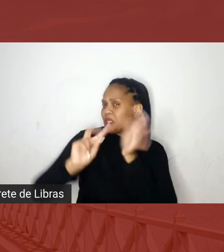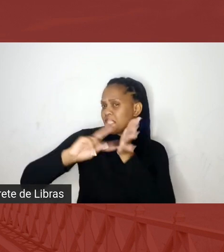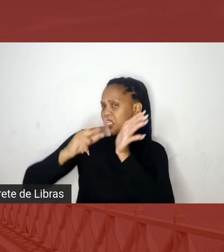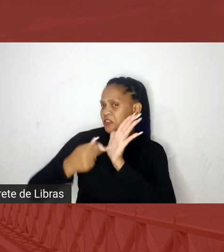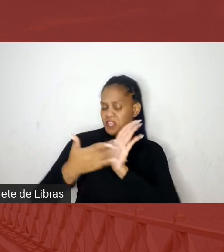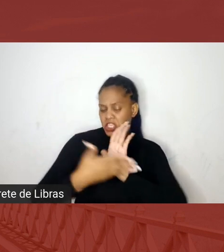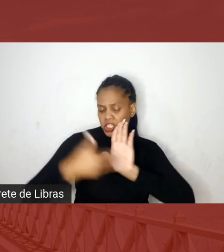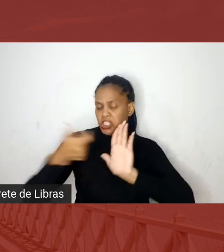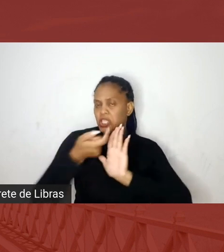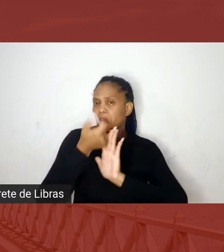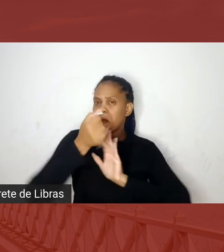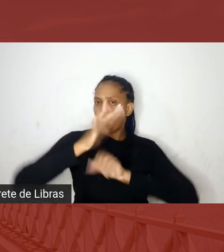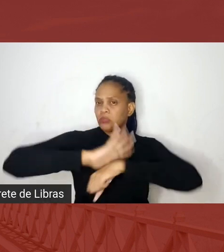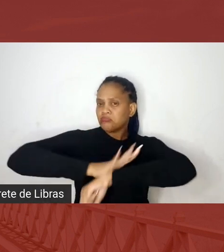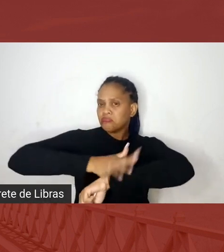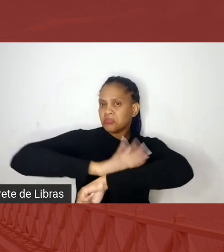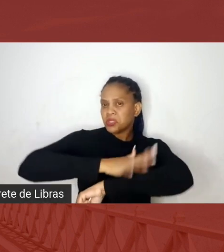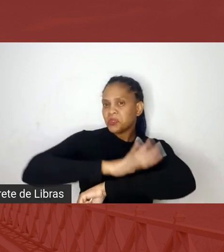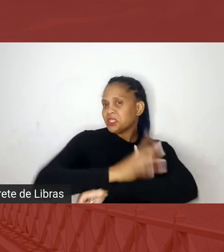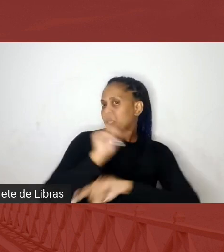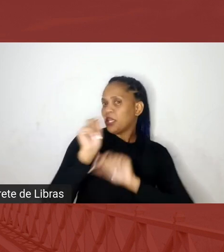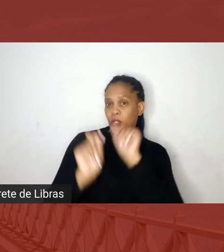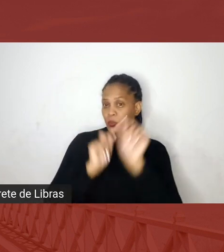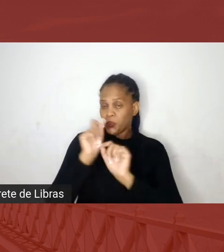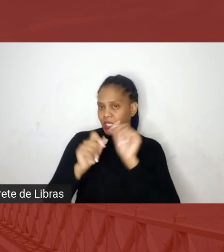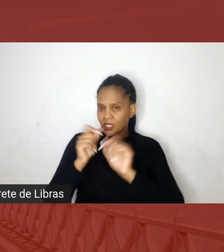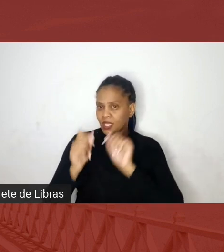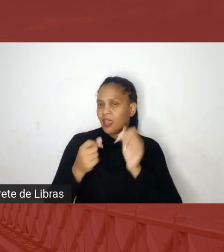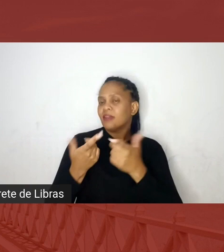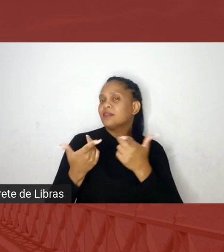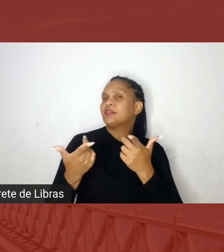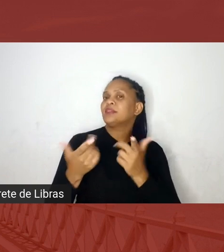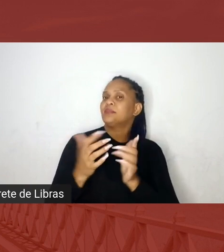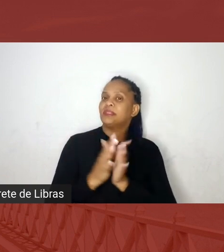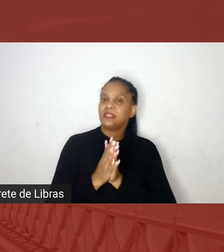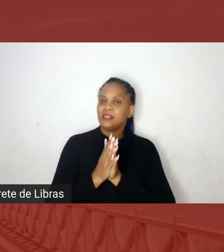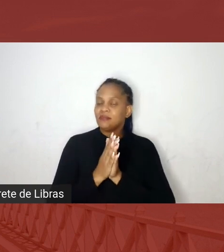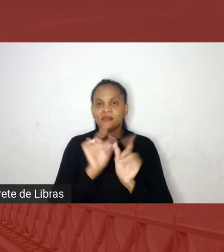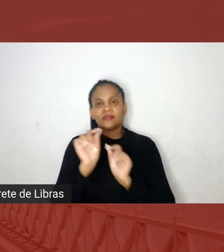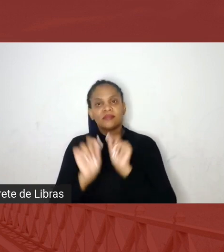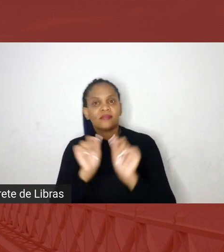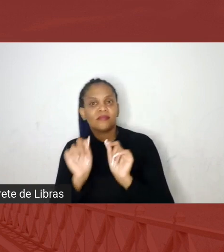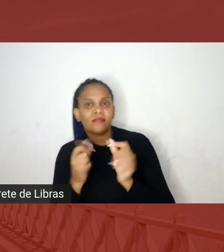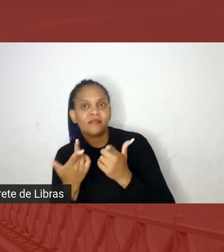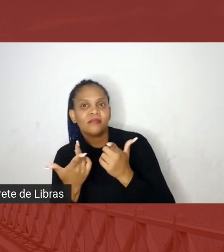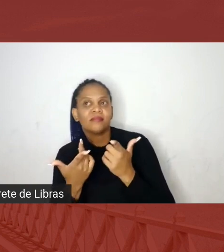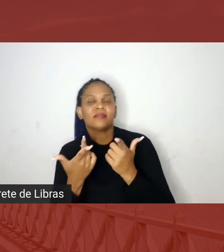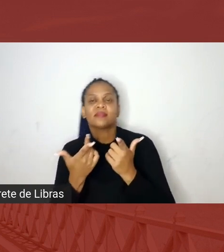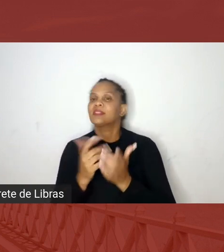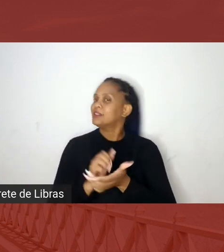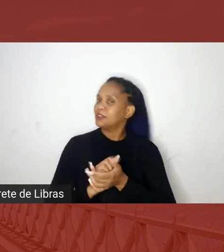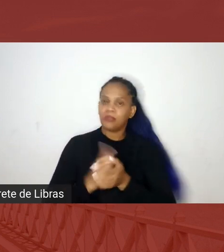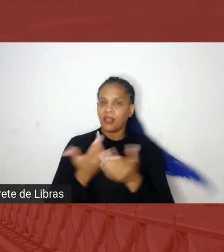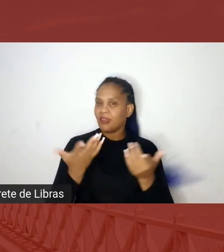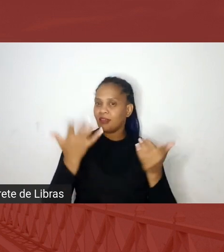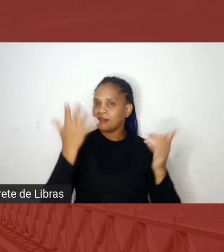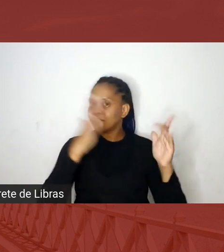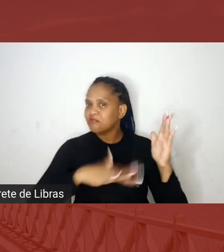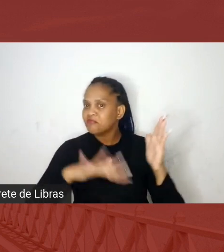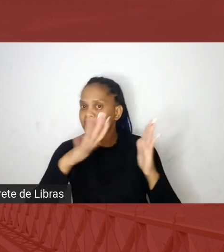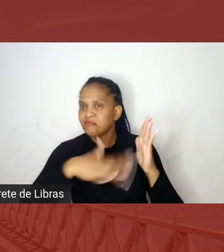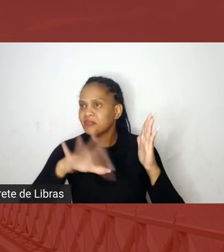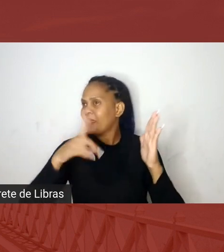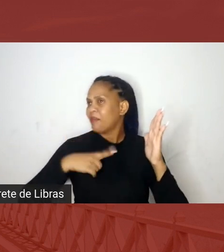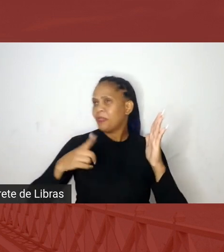é um, um candomblé, do que é um afoxé, entender, tá dentro, tem vários afoxés na cidade,